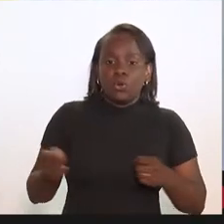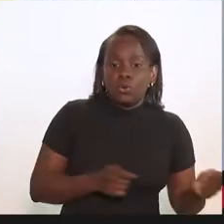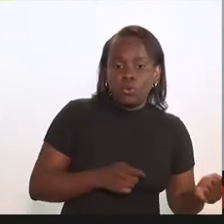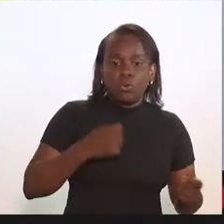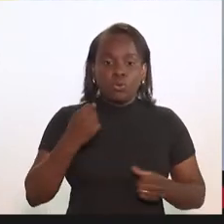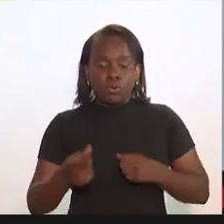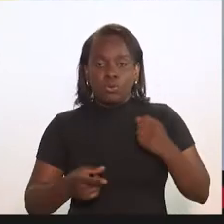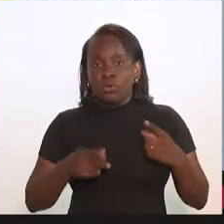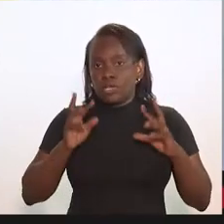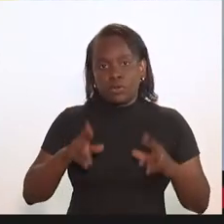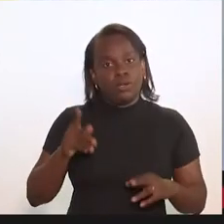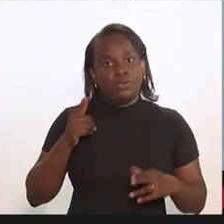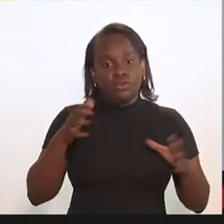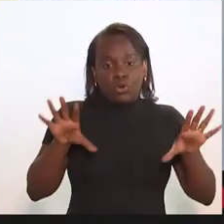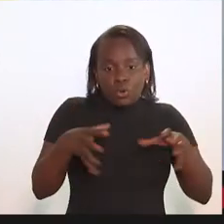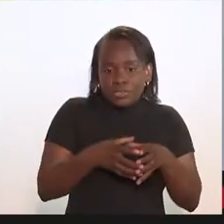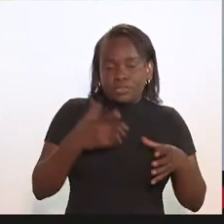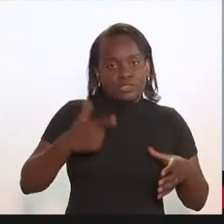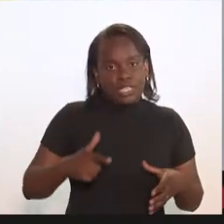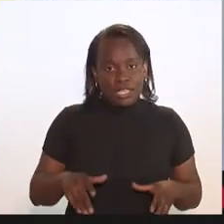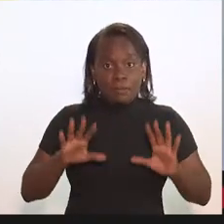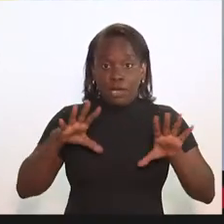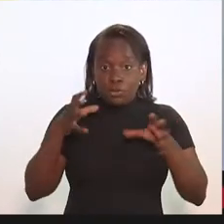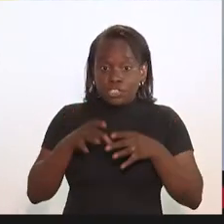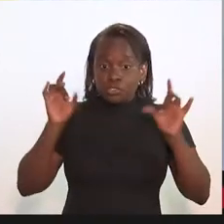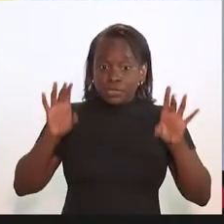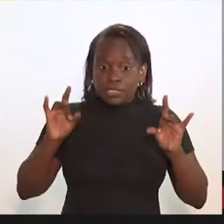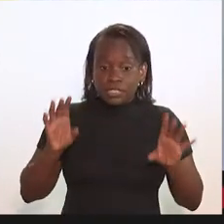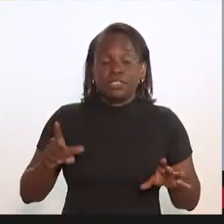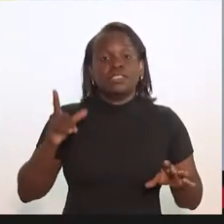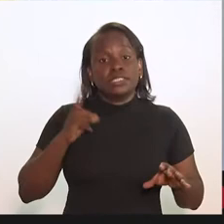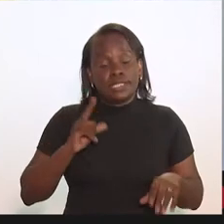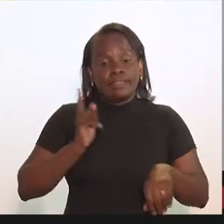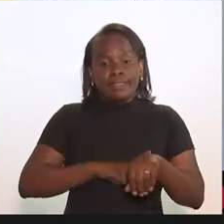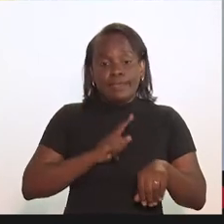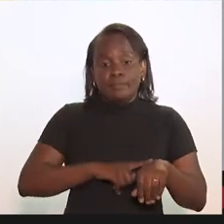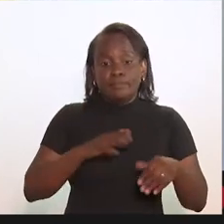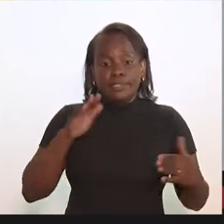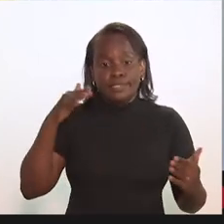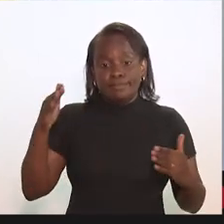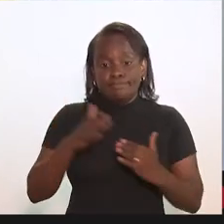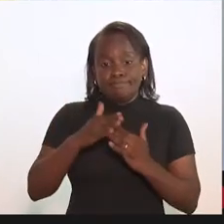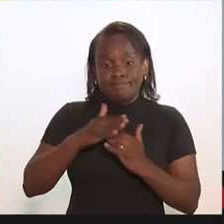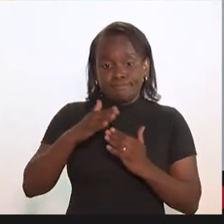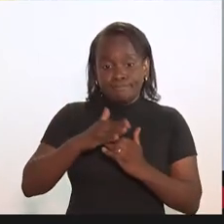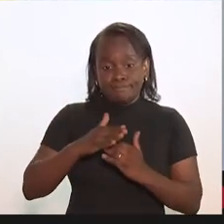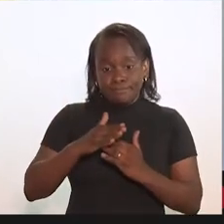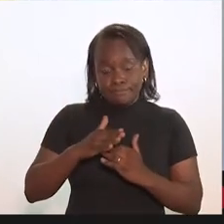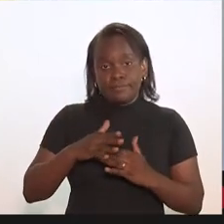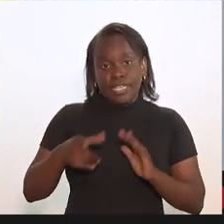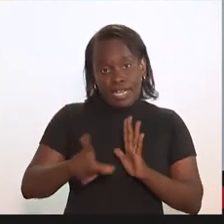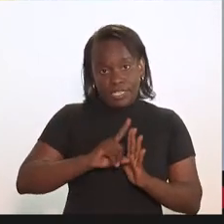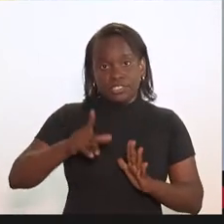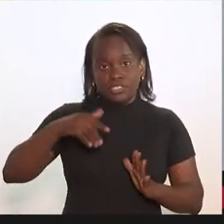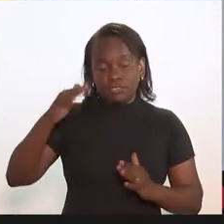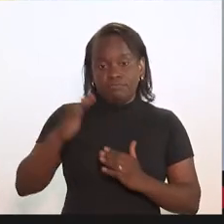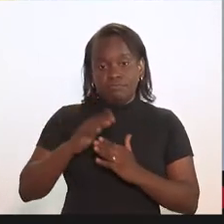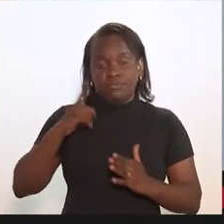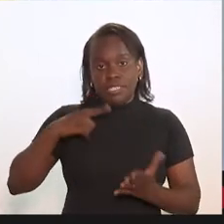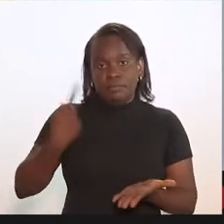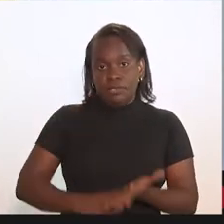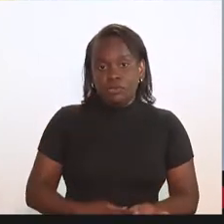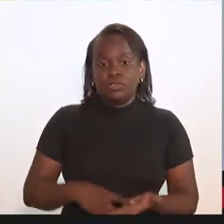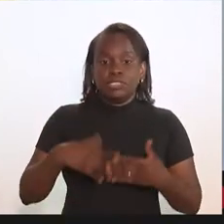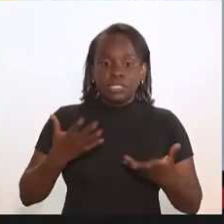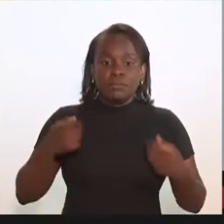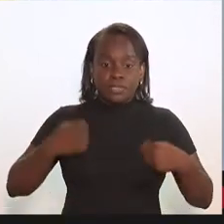rotina como as comissões têm. Agora, as comissões especiais, por sua vez, têm um prazo pré-determinado. Então,